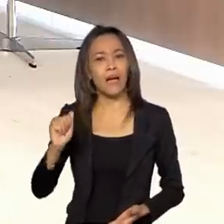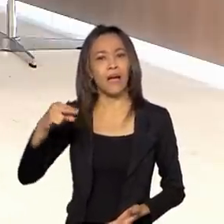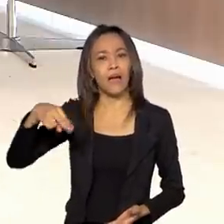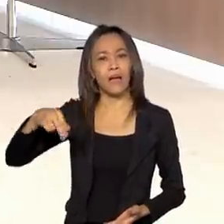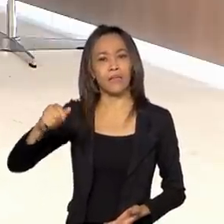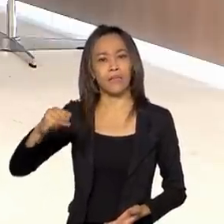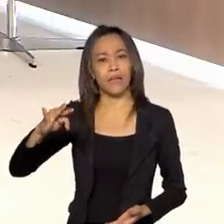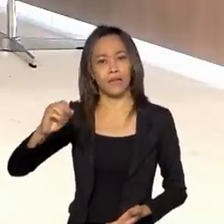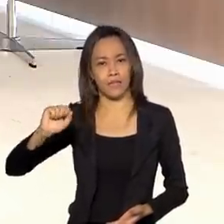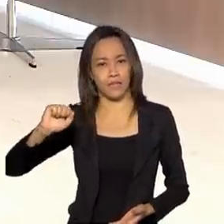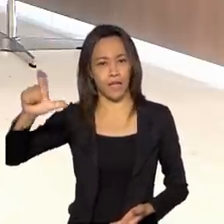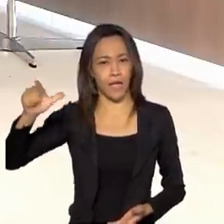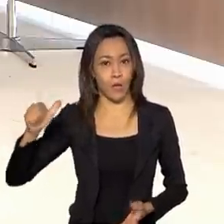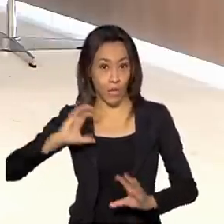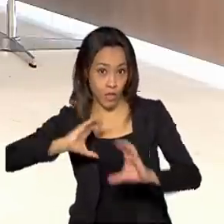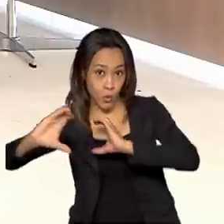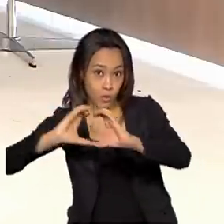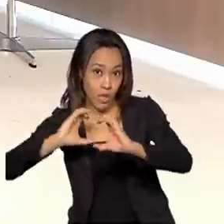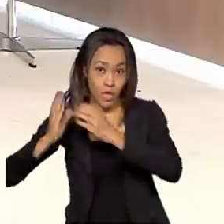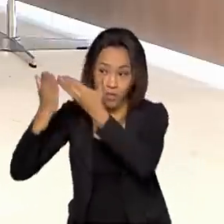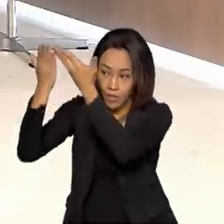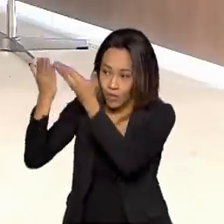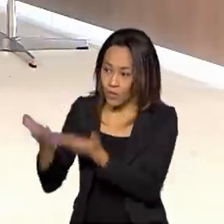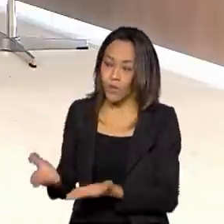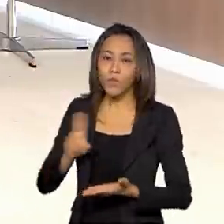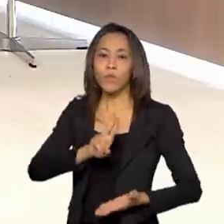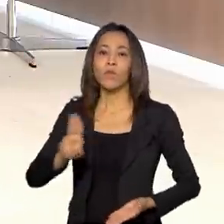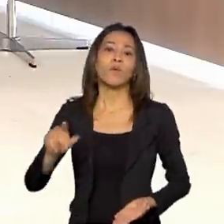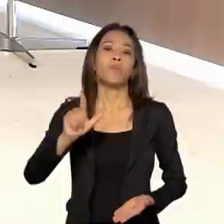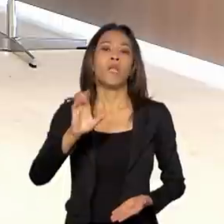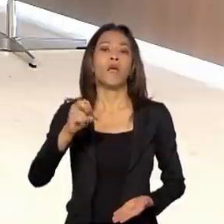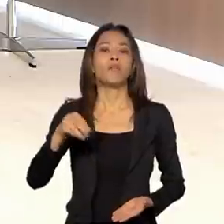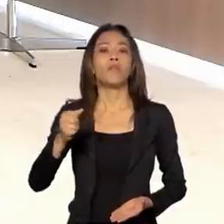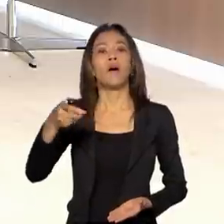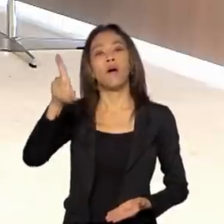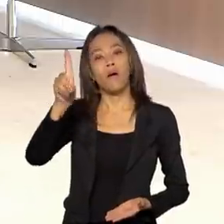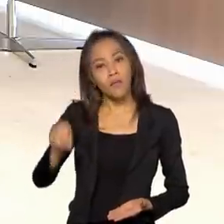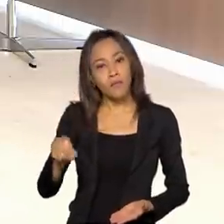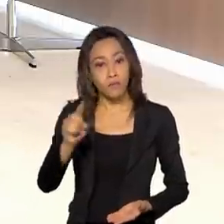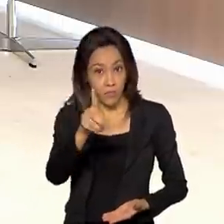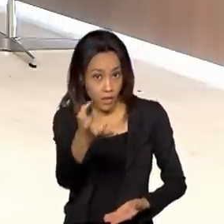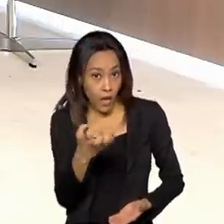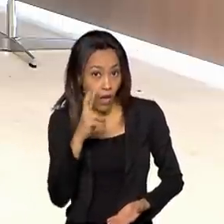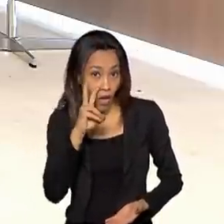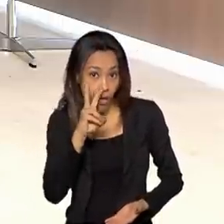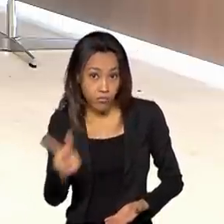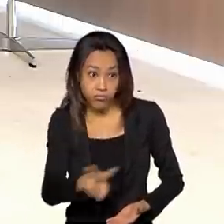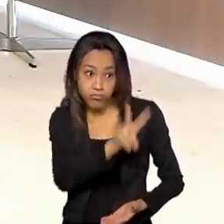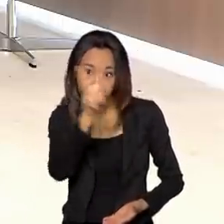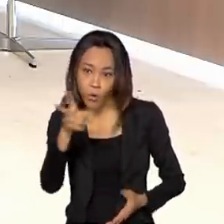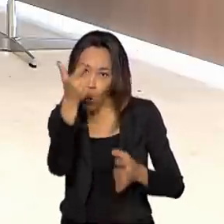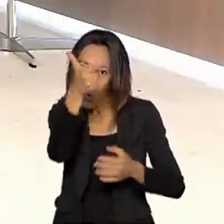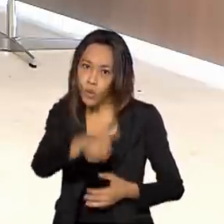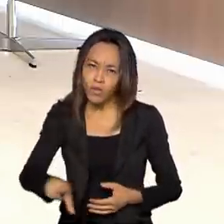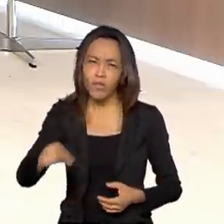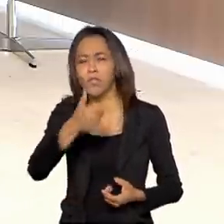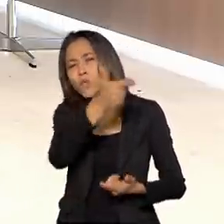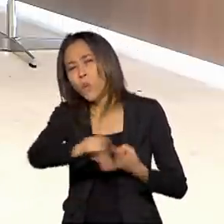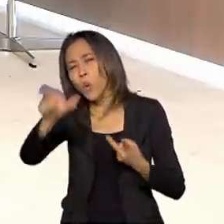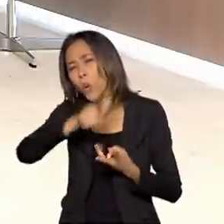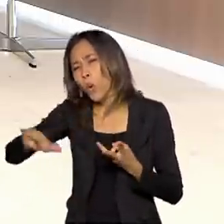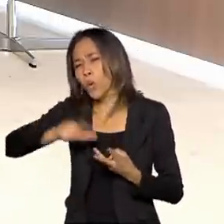a Agência Nacional de Comunicações, Leonardo Euler de Moraes. E se você quiser rever esta ou outras